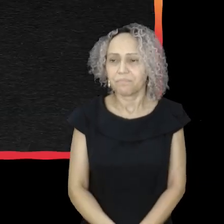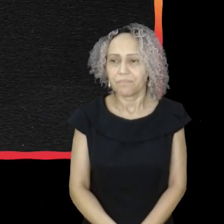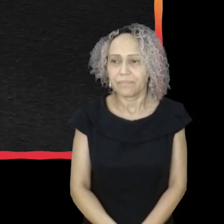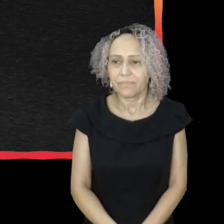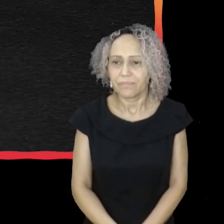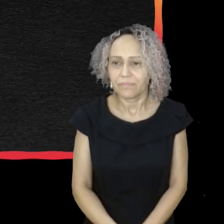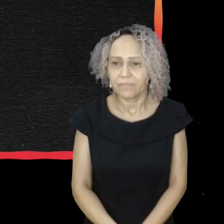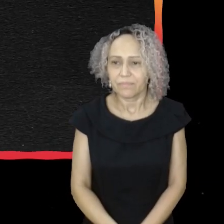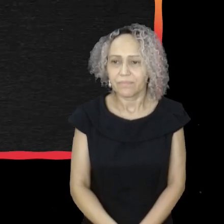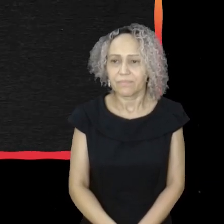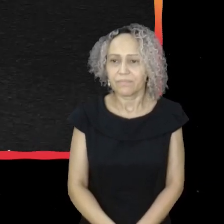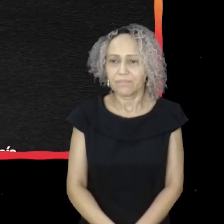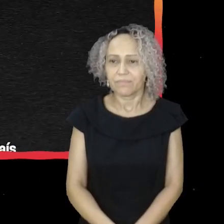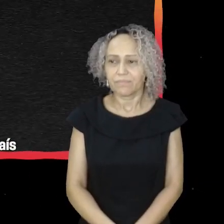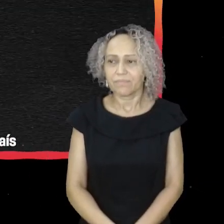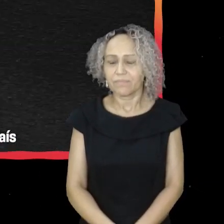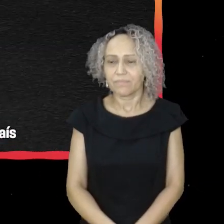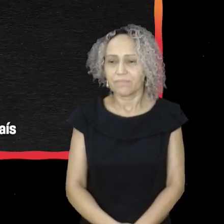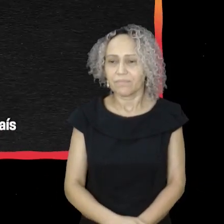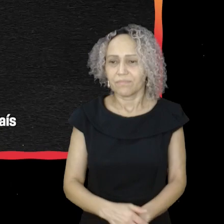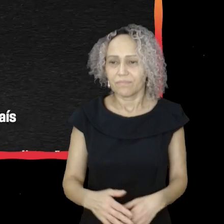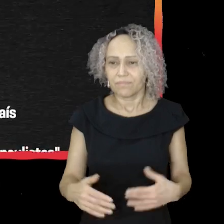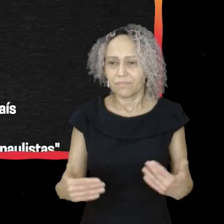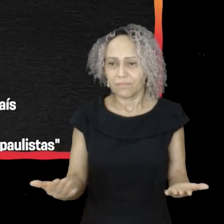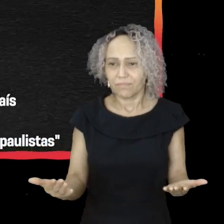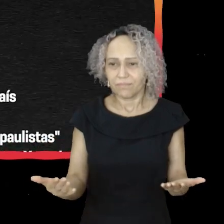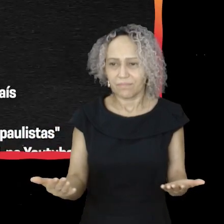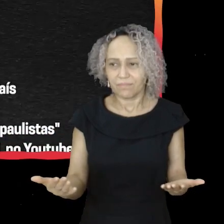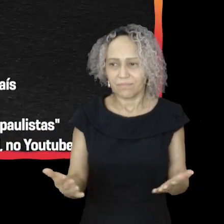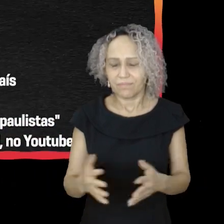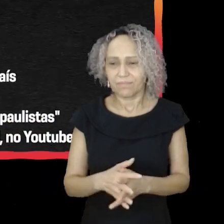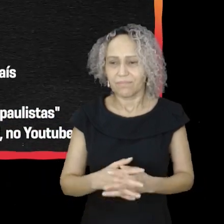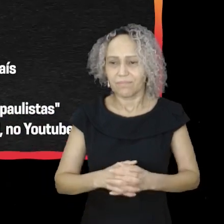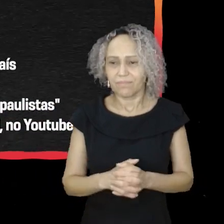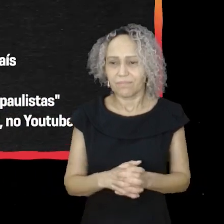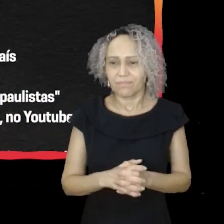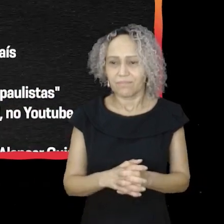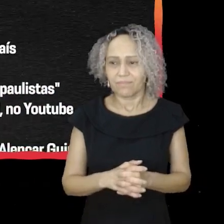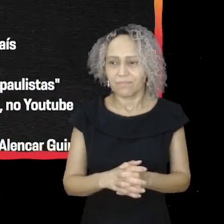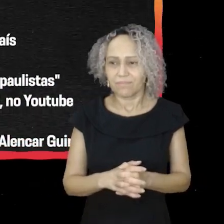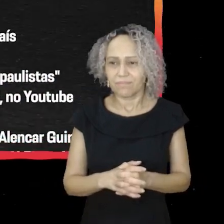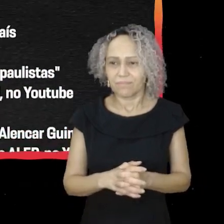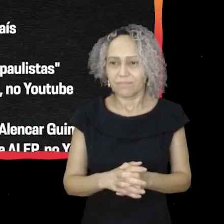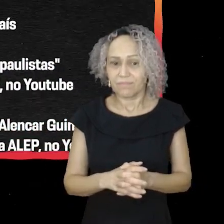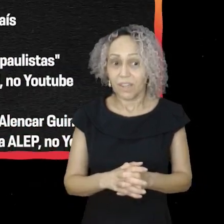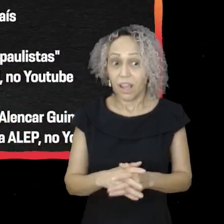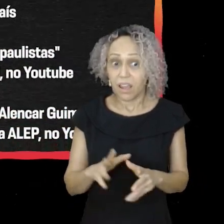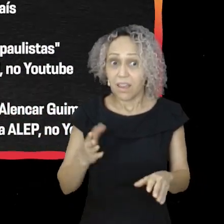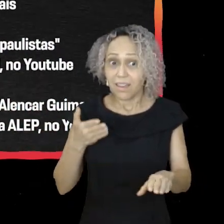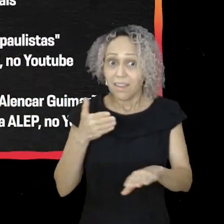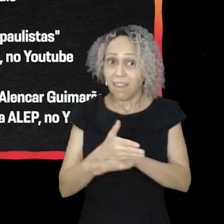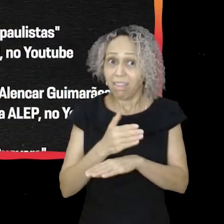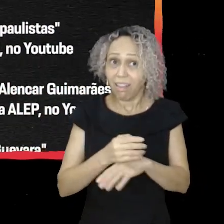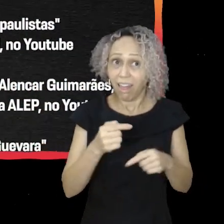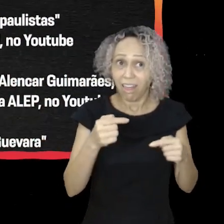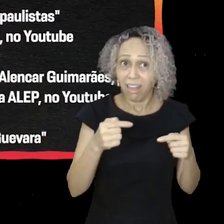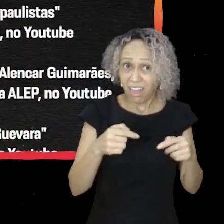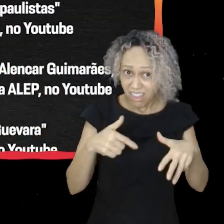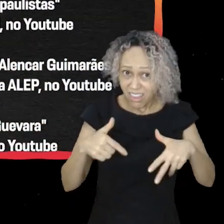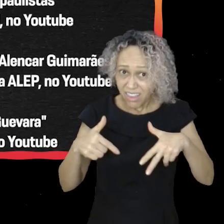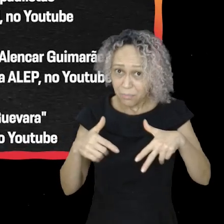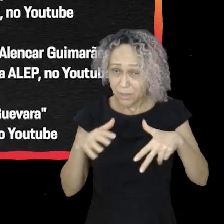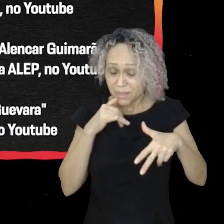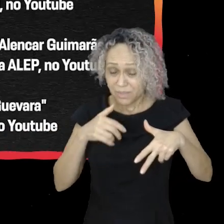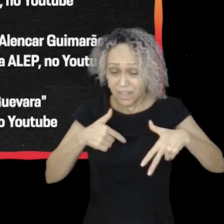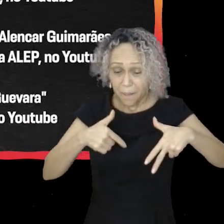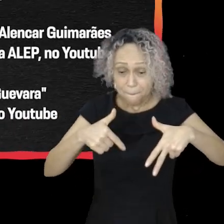Entre ser militante e decidir entrar pra polícia... A polícia! Polícia! Não, eu